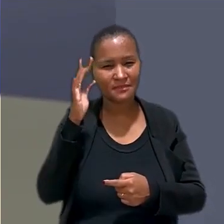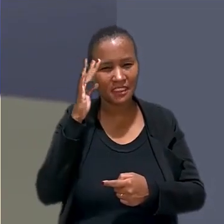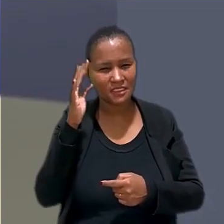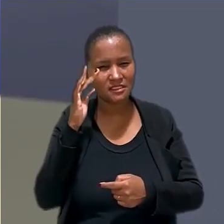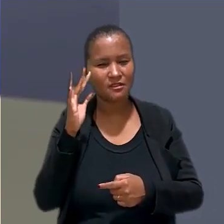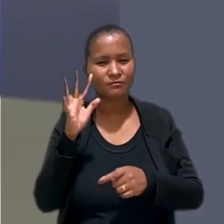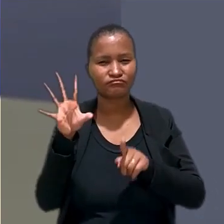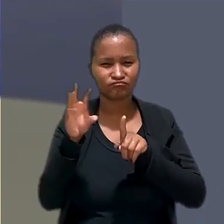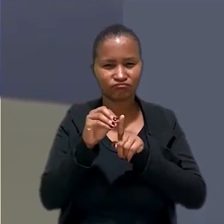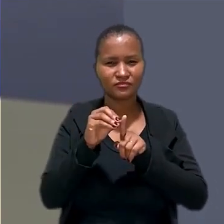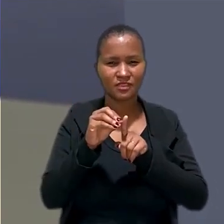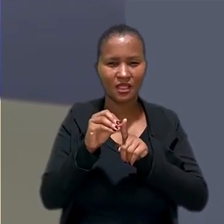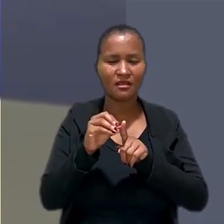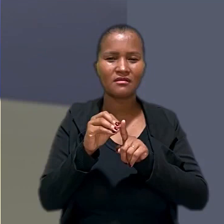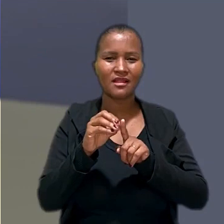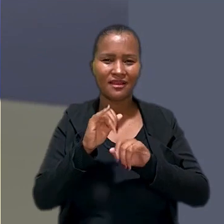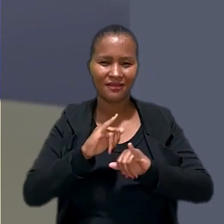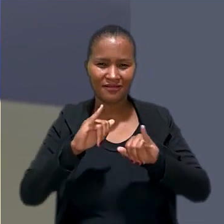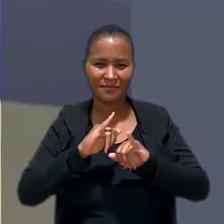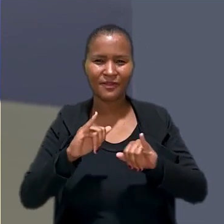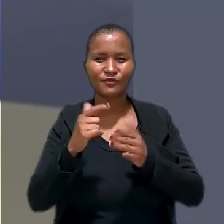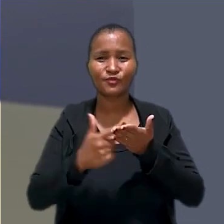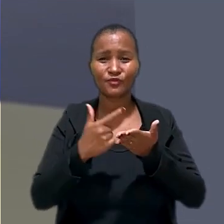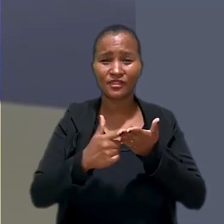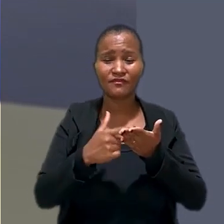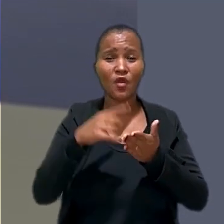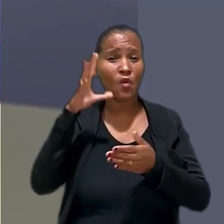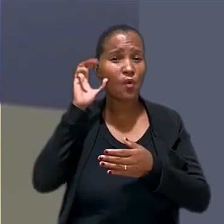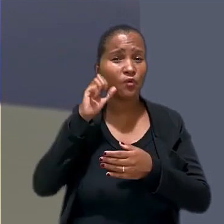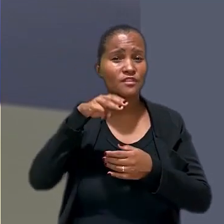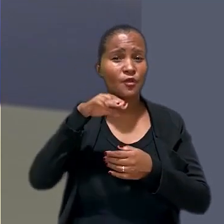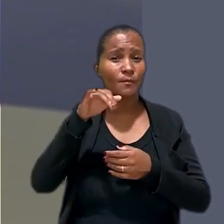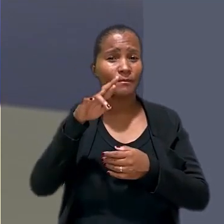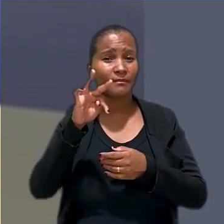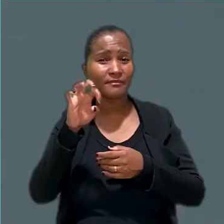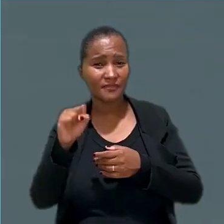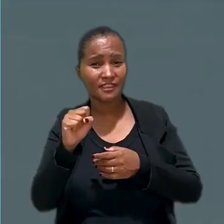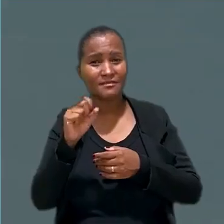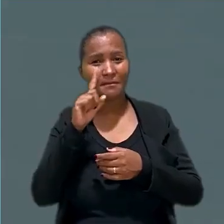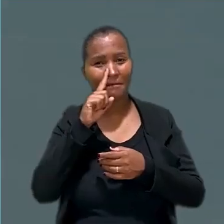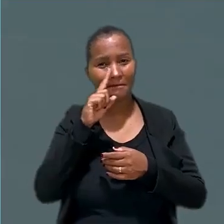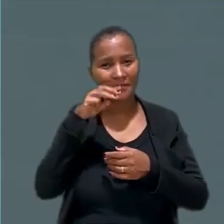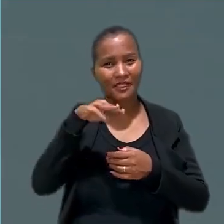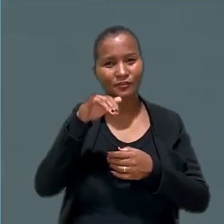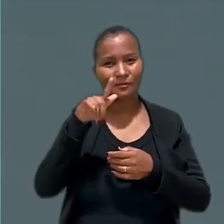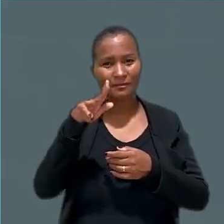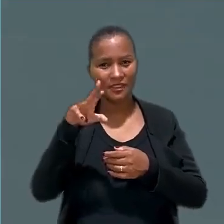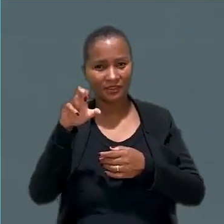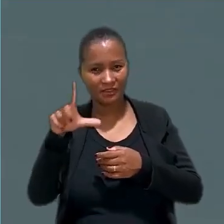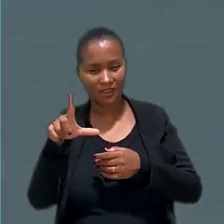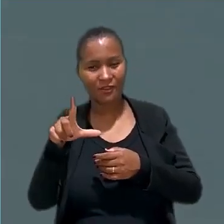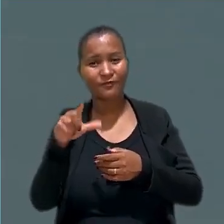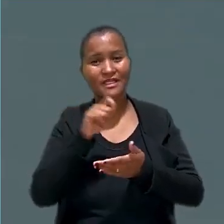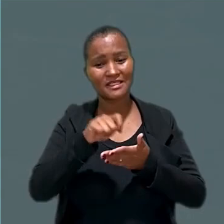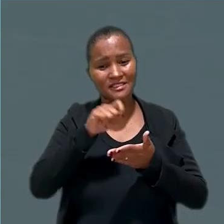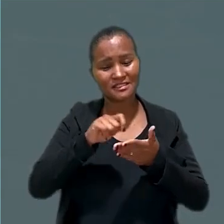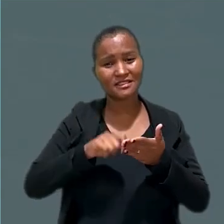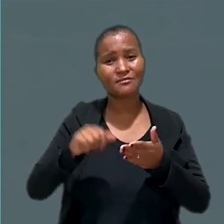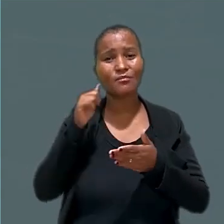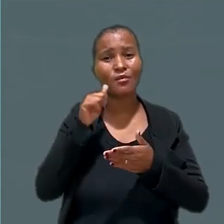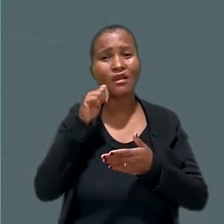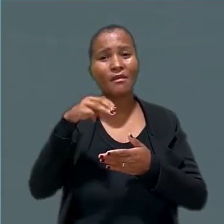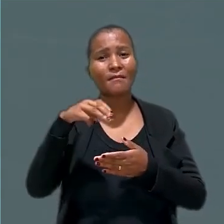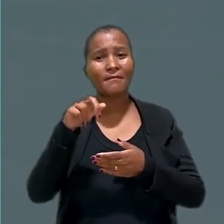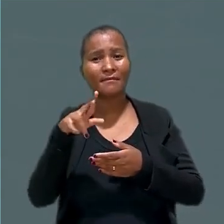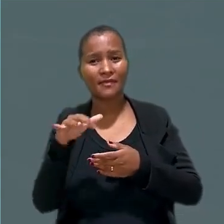para o lançamento do livro Ouçam Mirtes, Mãe de Miguel, escrito pela juíza do trabalho, Maria José Rigote.